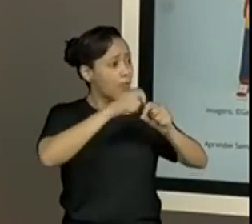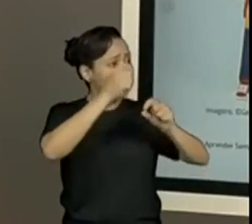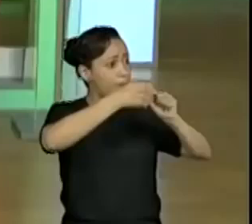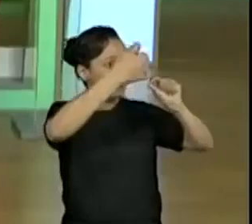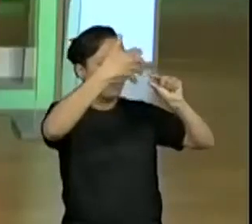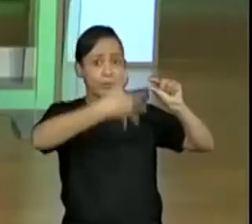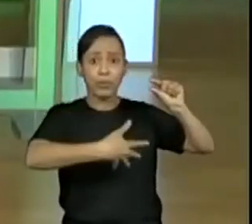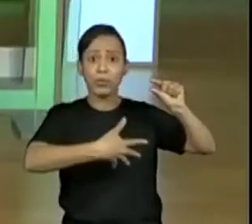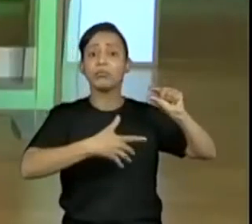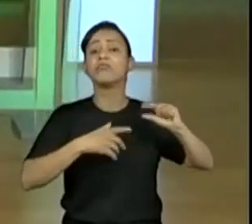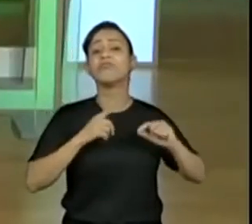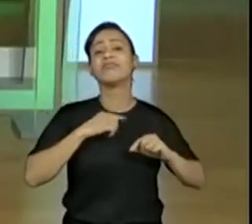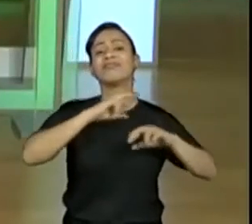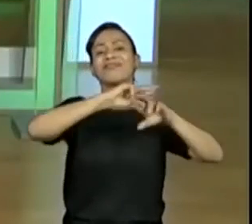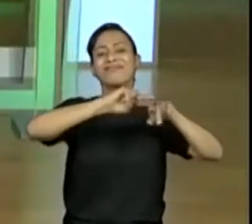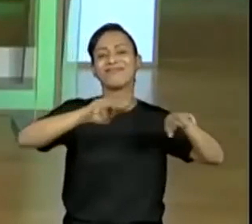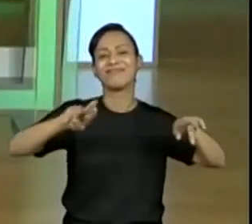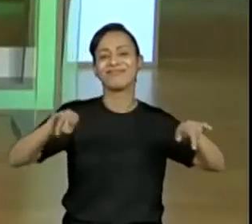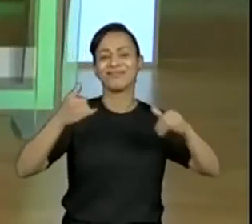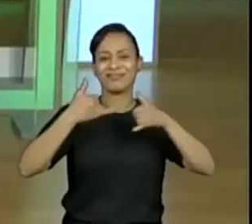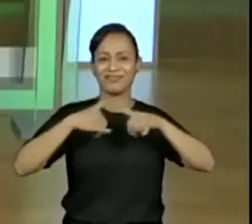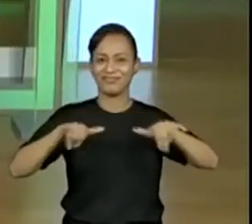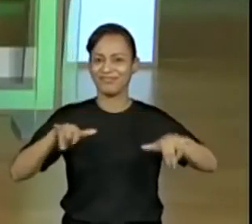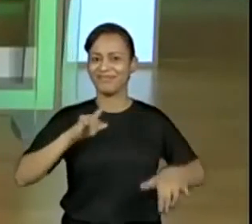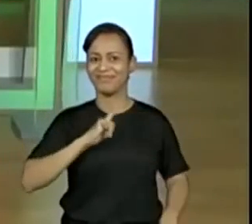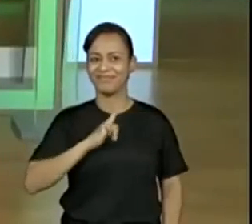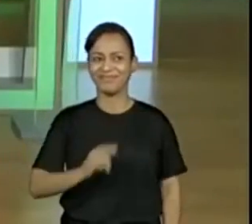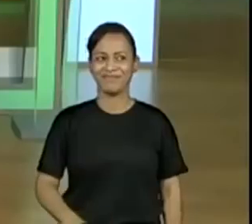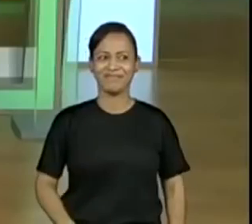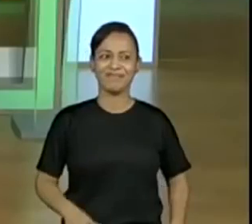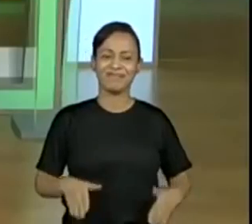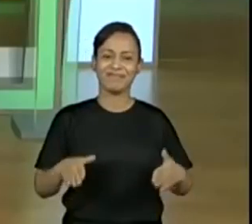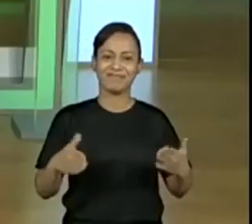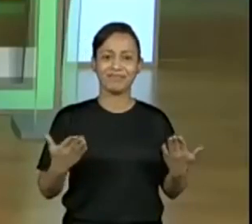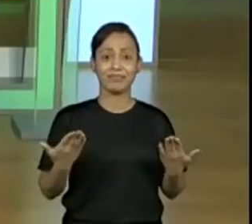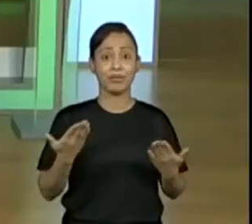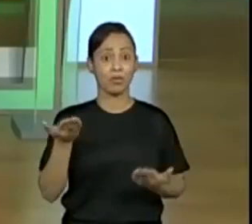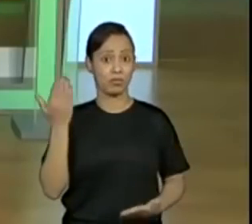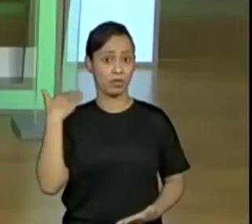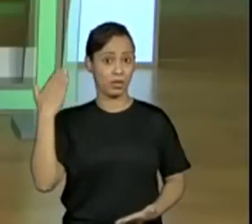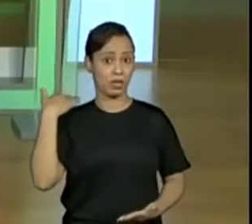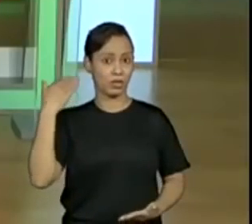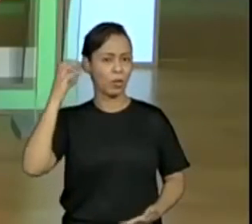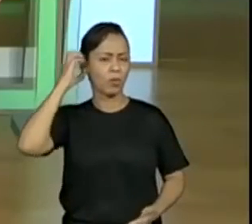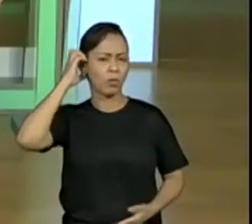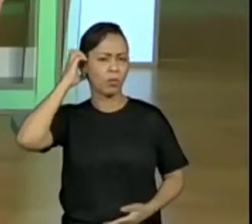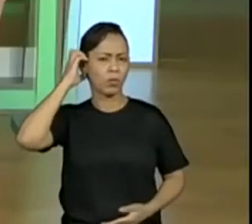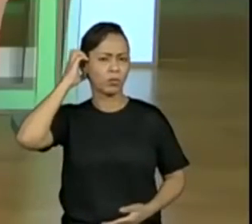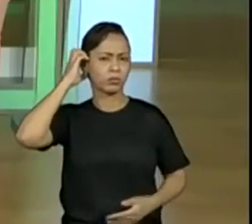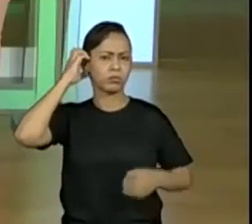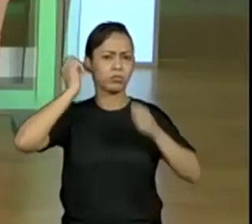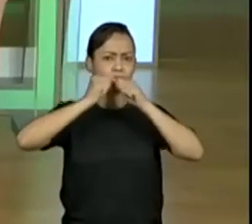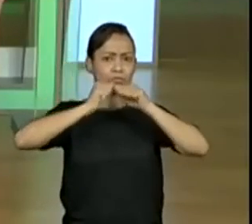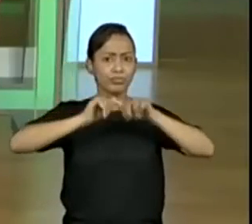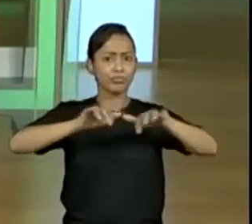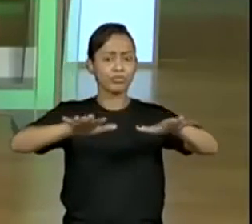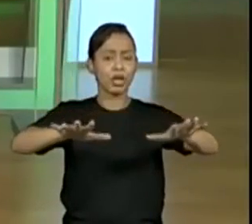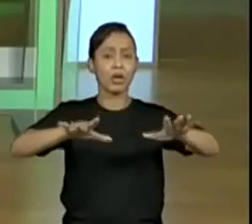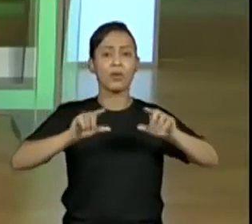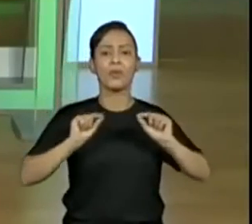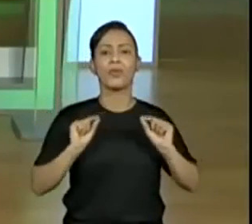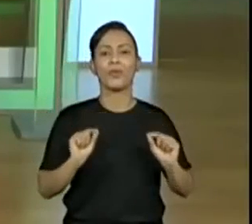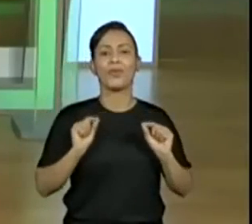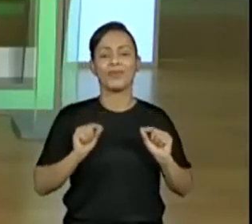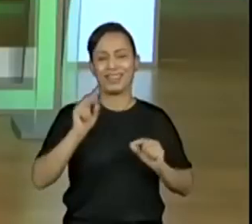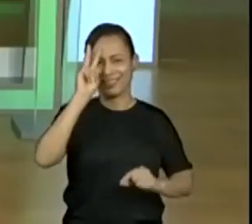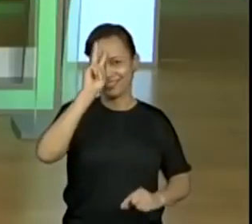do segundo ano já teve a oportunidade de ouvir uma notícia, né? Que foi transmitida pelo rádio, foi muito bacana. Eu me lembro da produção